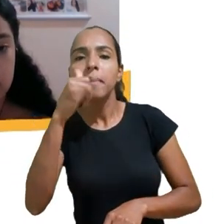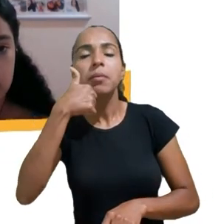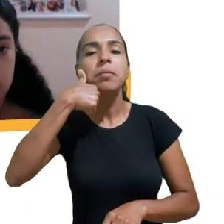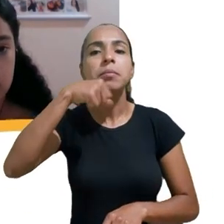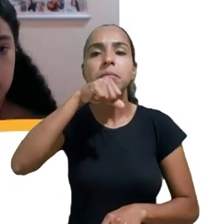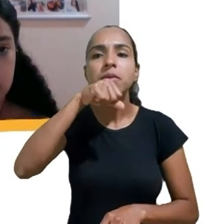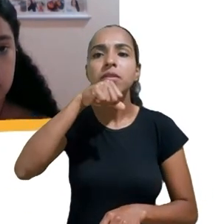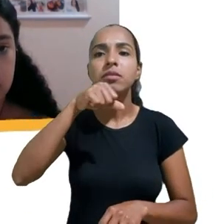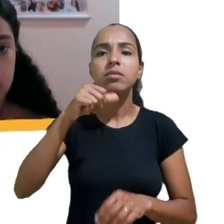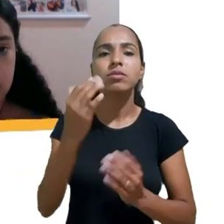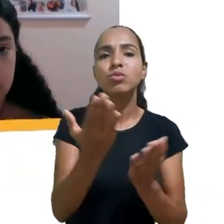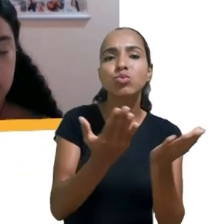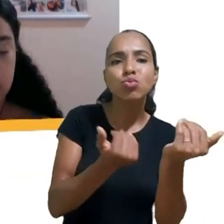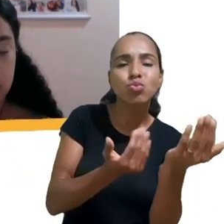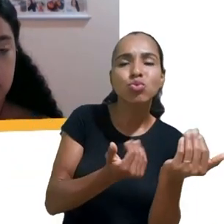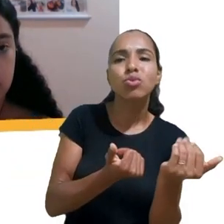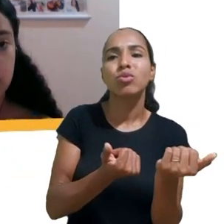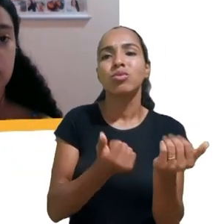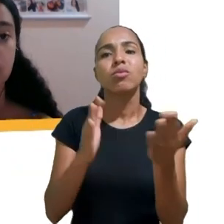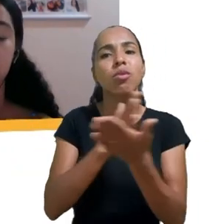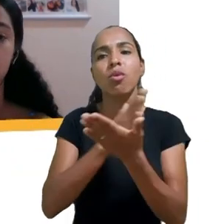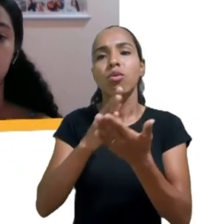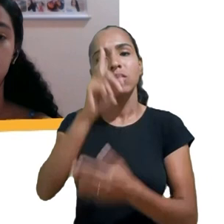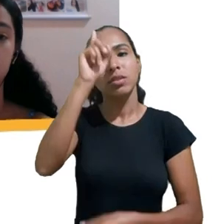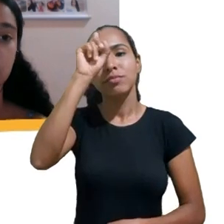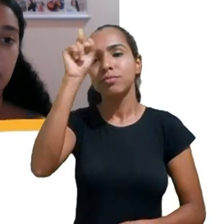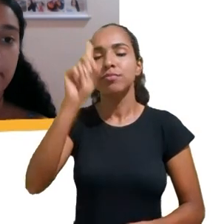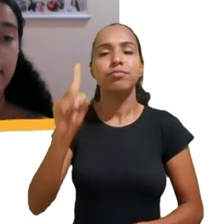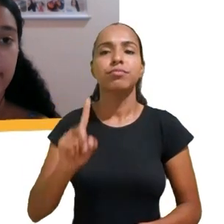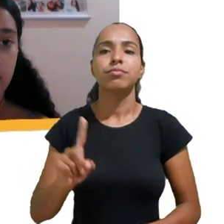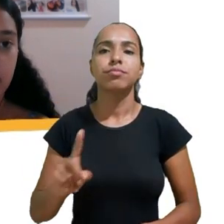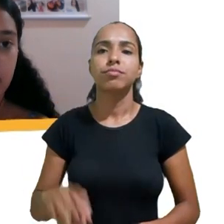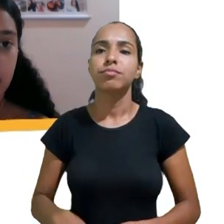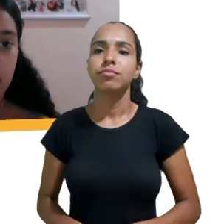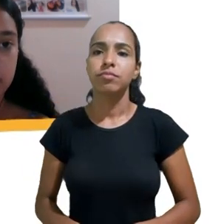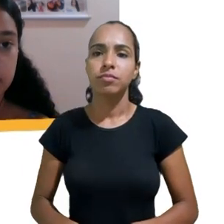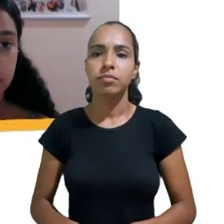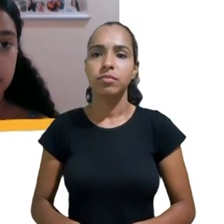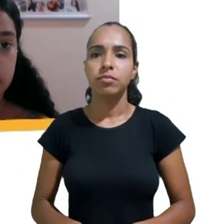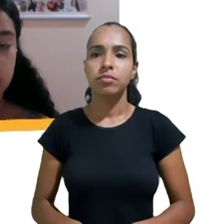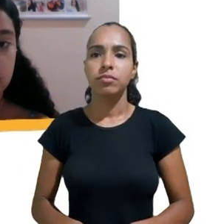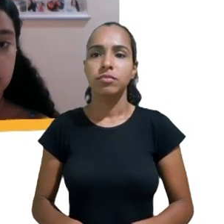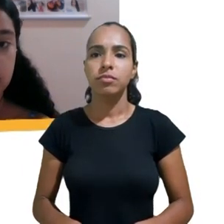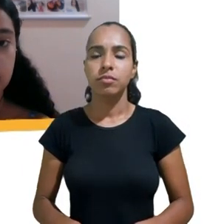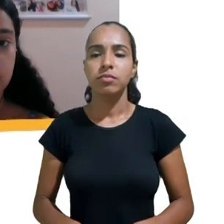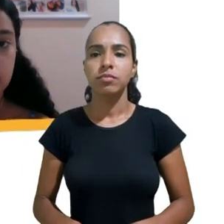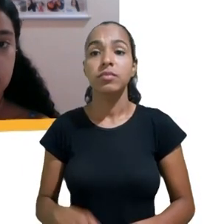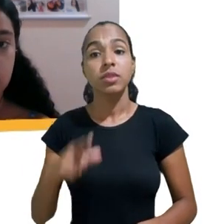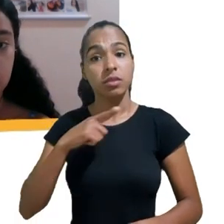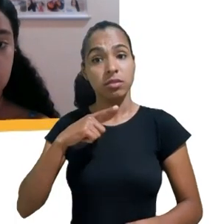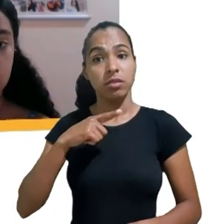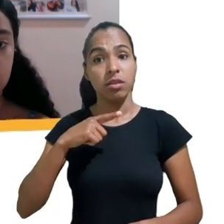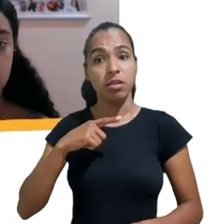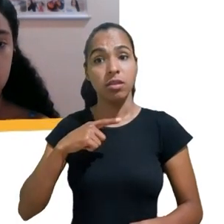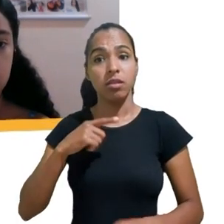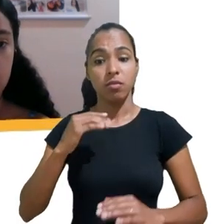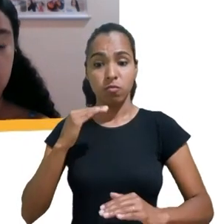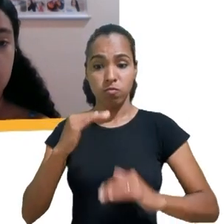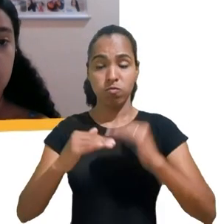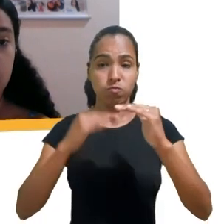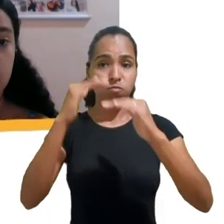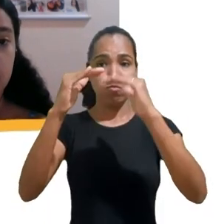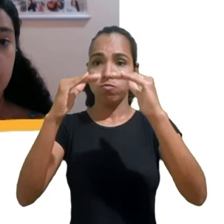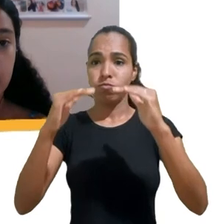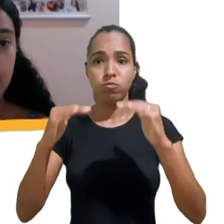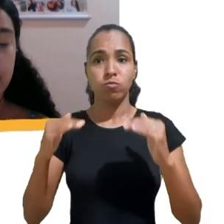profundo desconhecimento sobre esses processos. Então, gente tem um terreno muito importante de avançar coletivamente para compreender